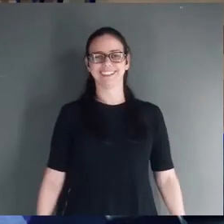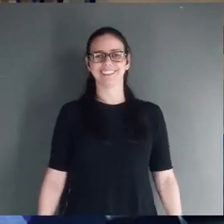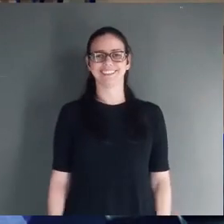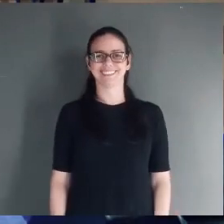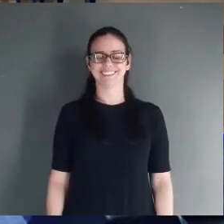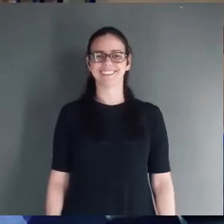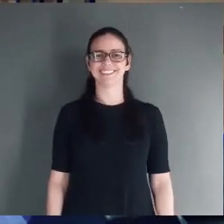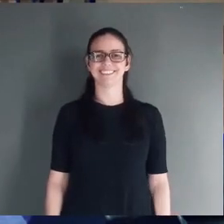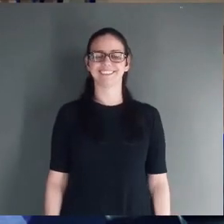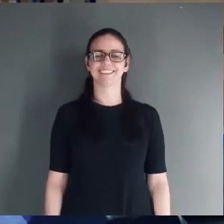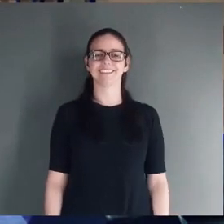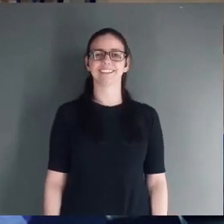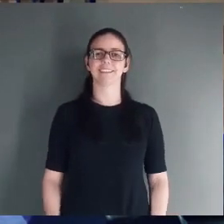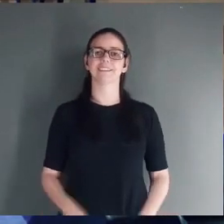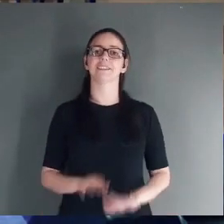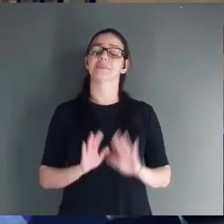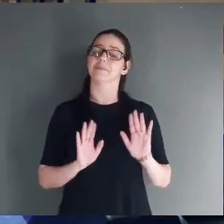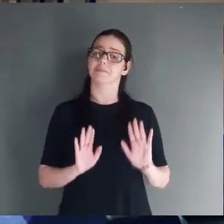Eu prefiro.